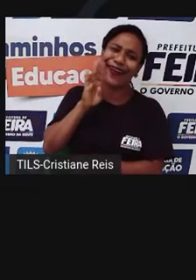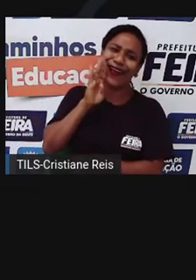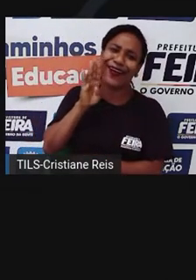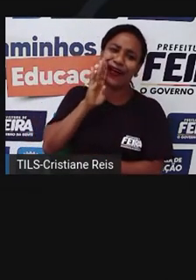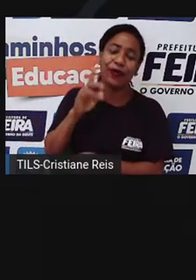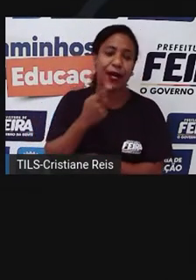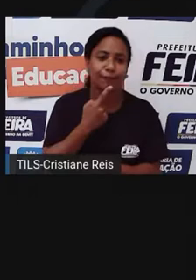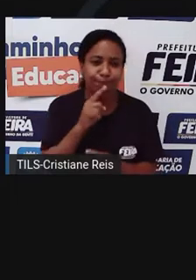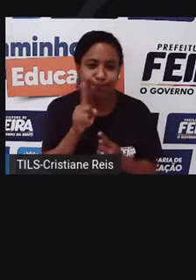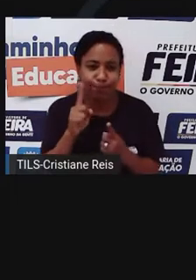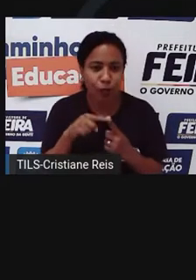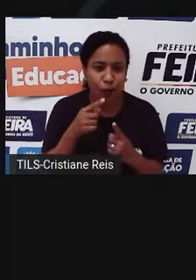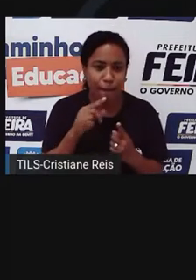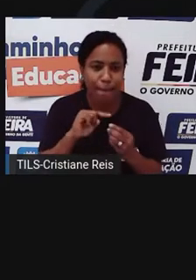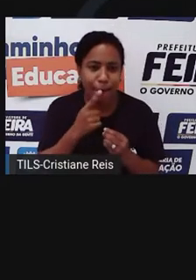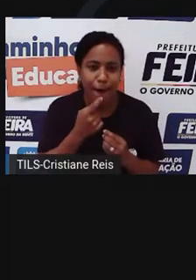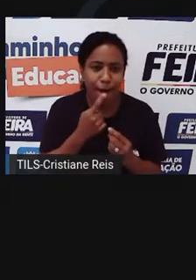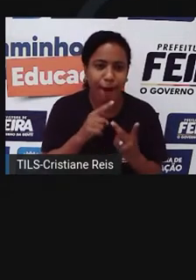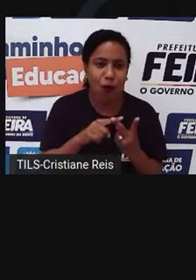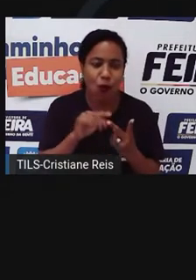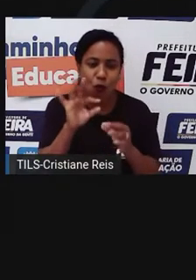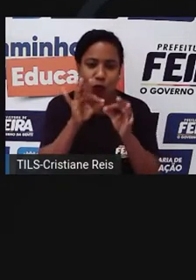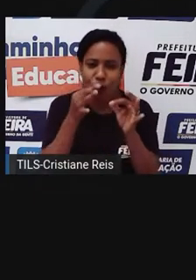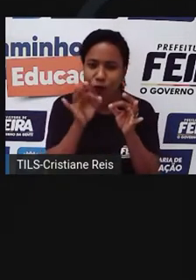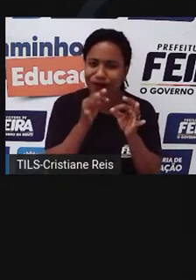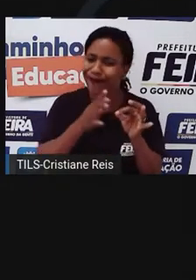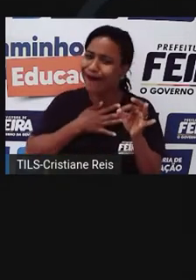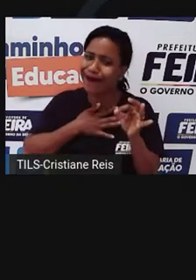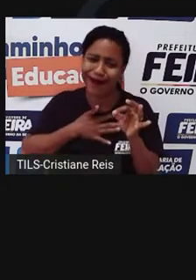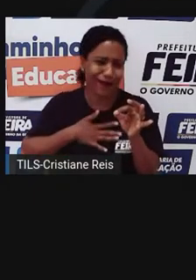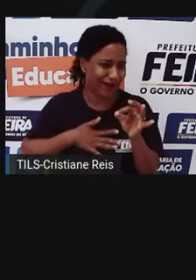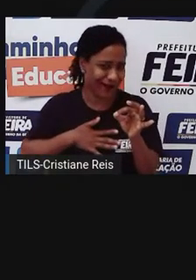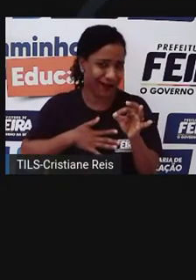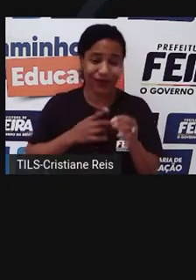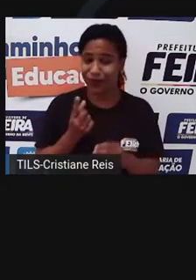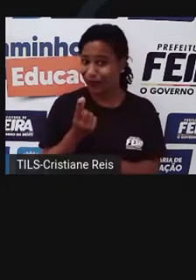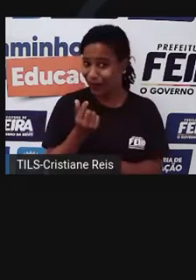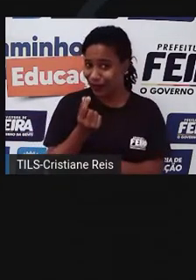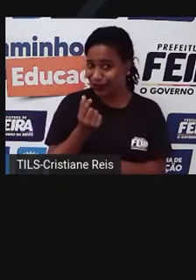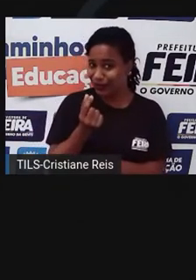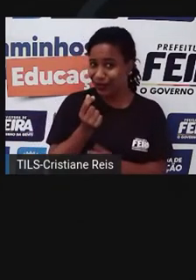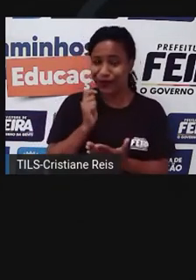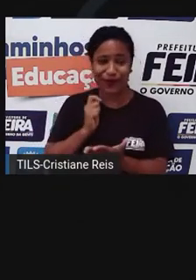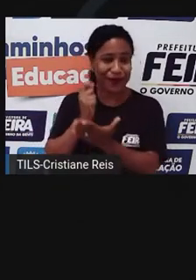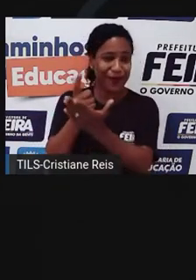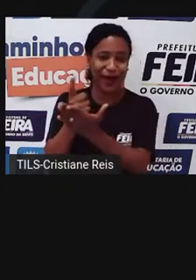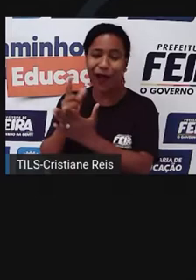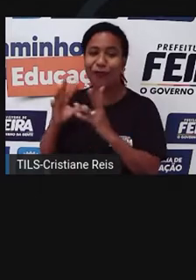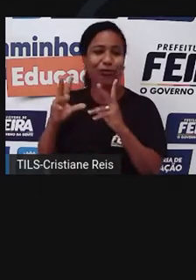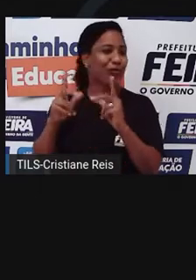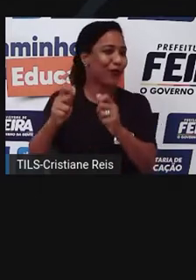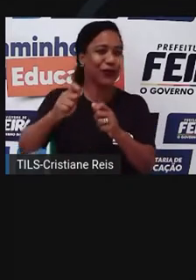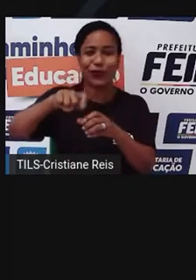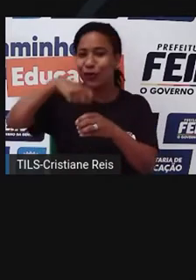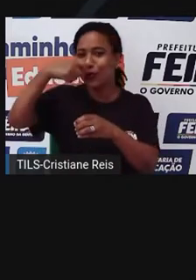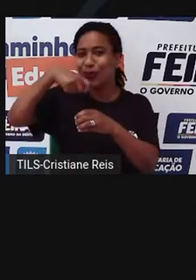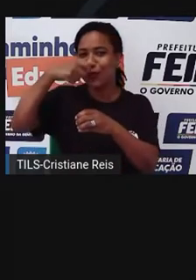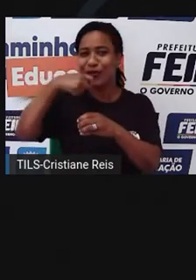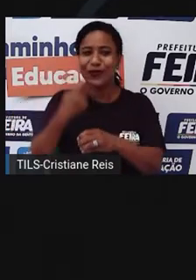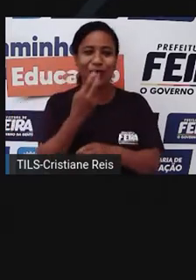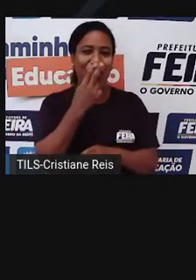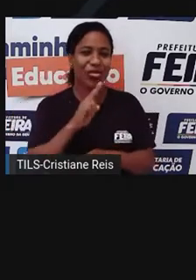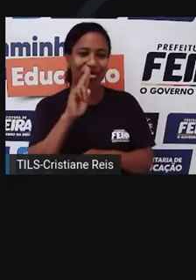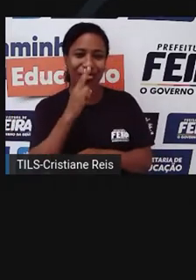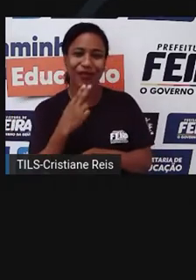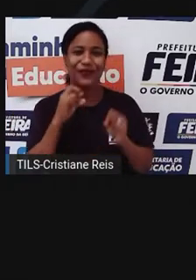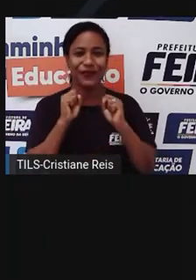pego, hein? Morango, uva... Relaxa, amiga. Com a minha mesada, a gente pode comprar todos os sorvetes que a gente quiser.